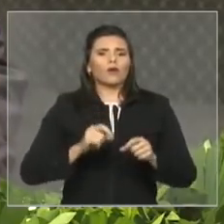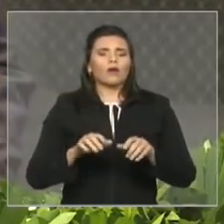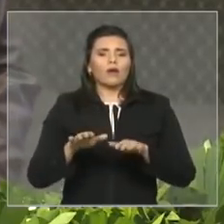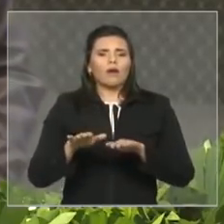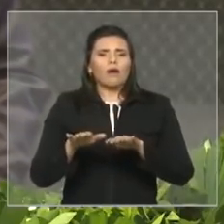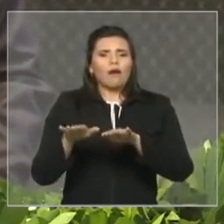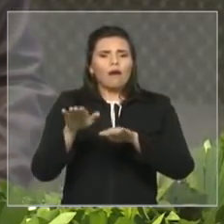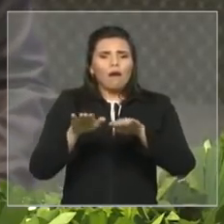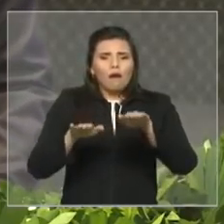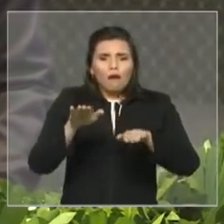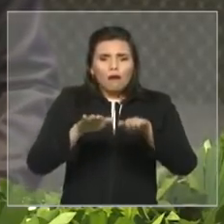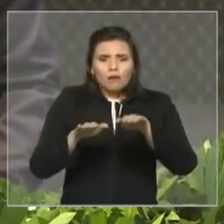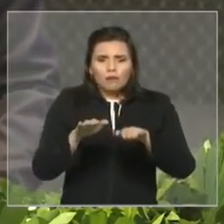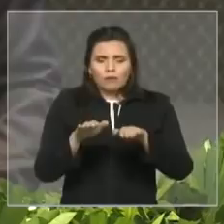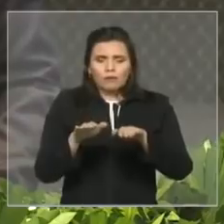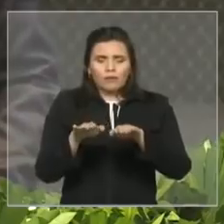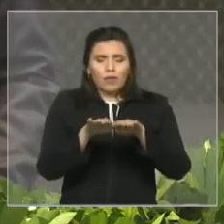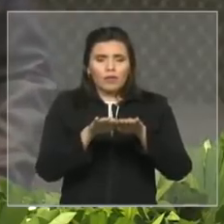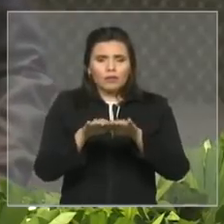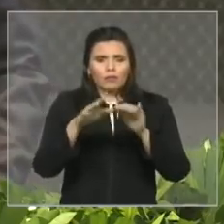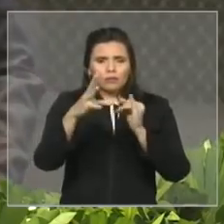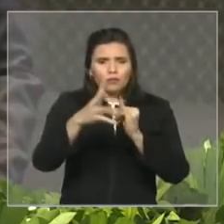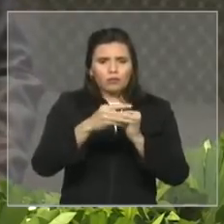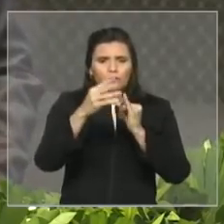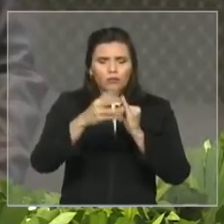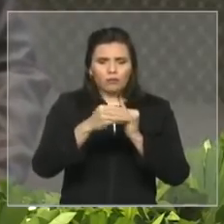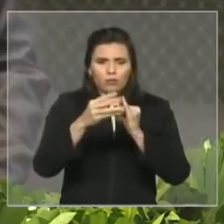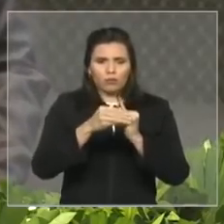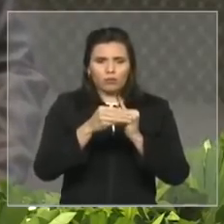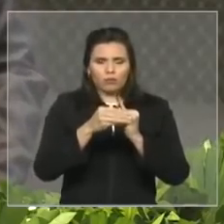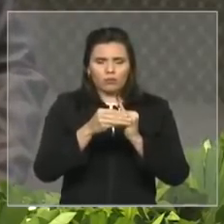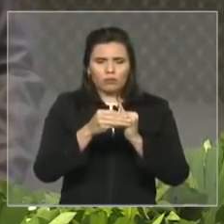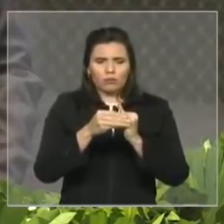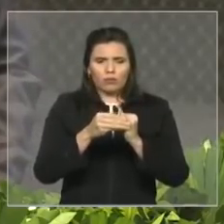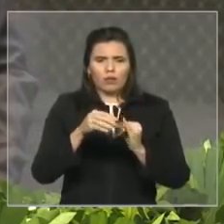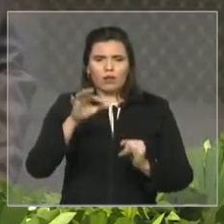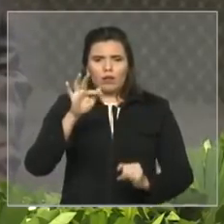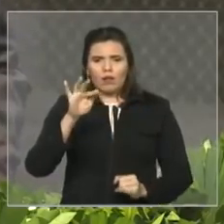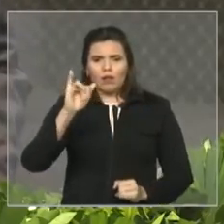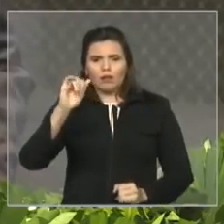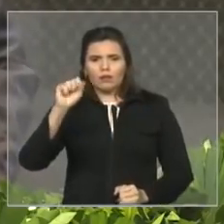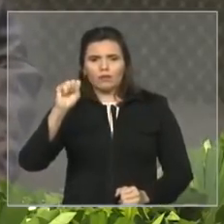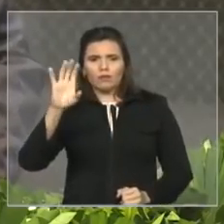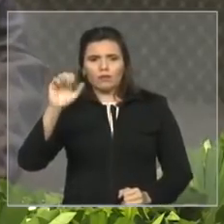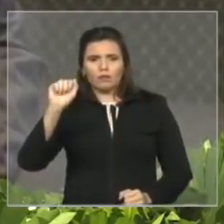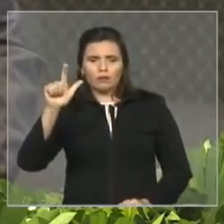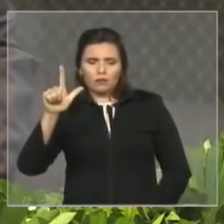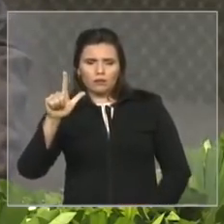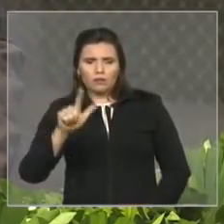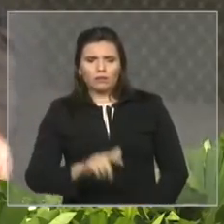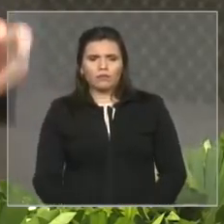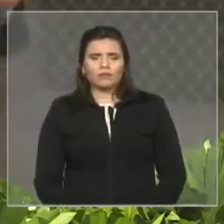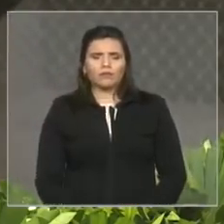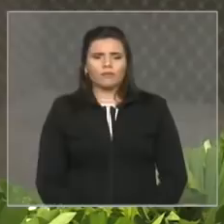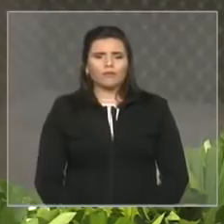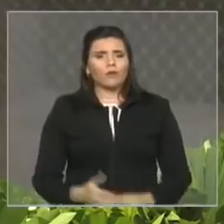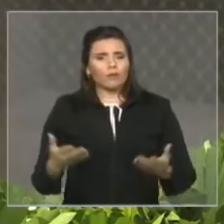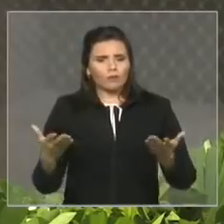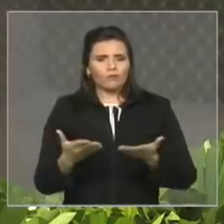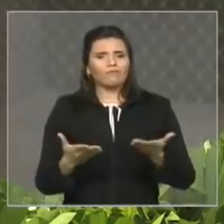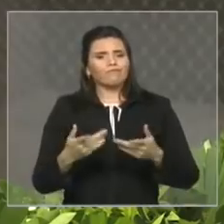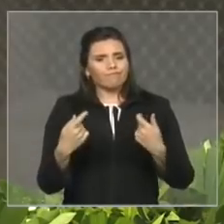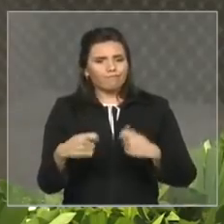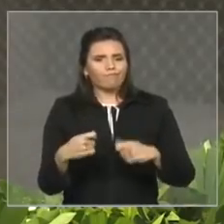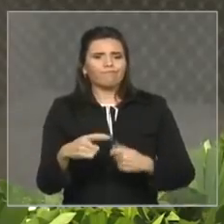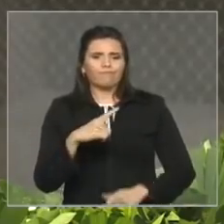Equilíbrio de receitas e despesas. Duro equilíbrio no contexto presente, mas que